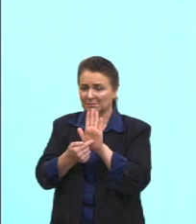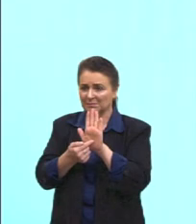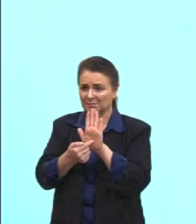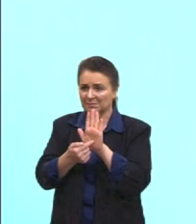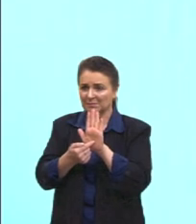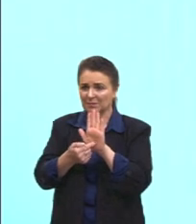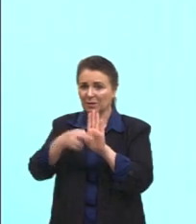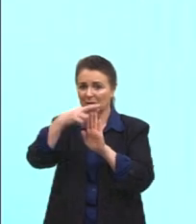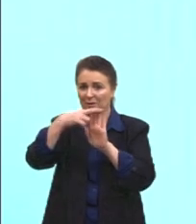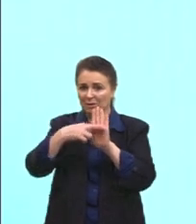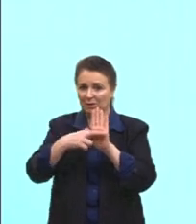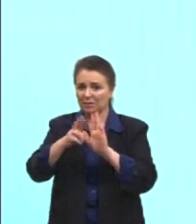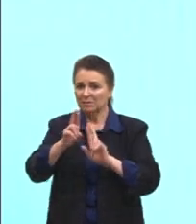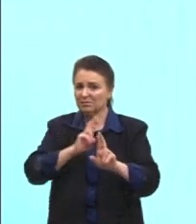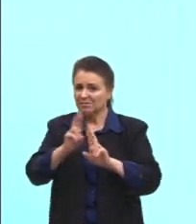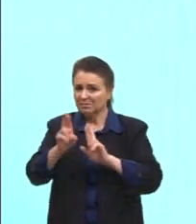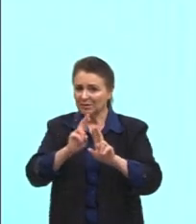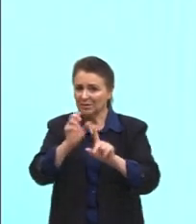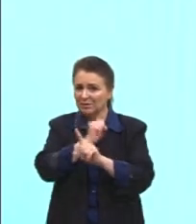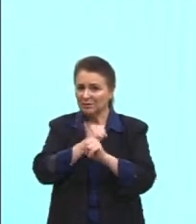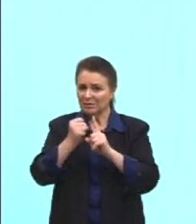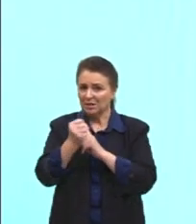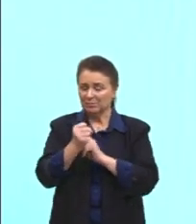Regulação das relações sociais? Não.